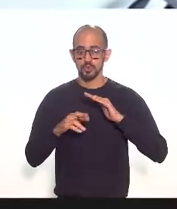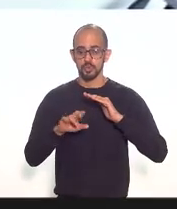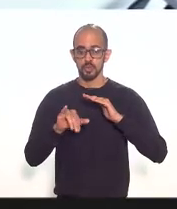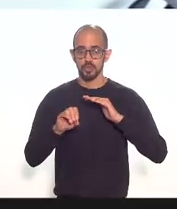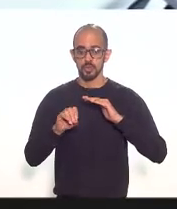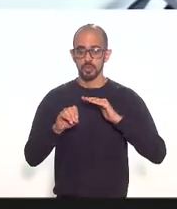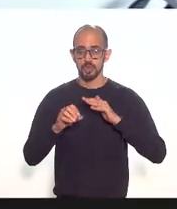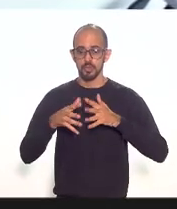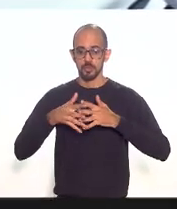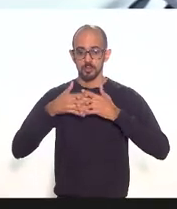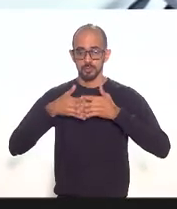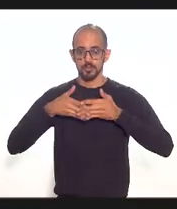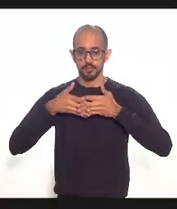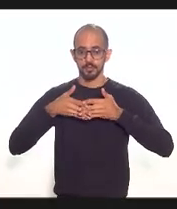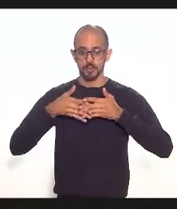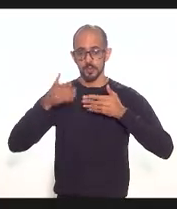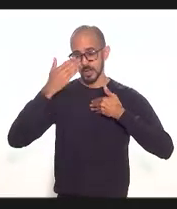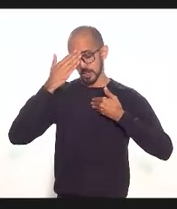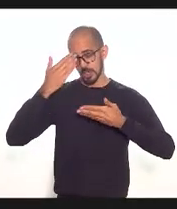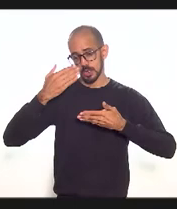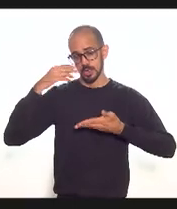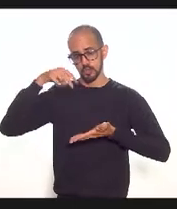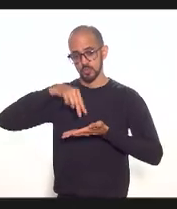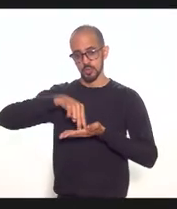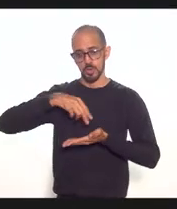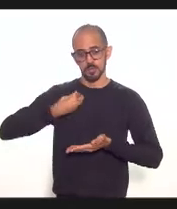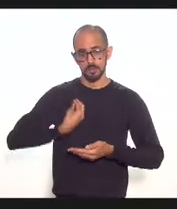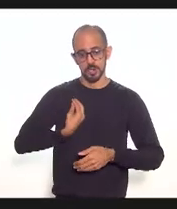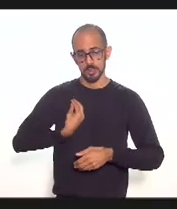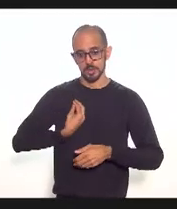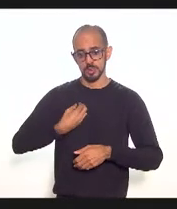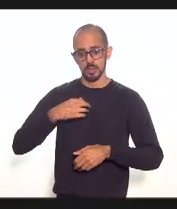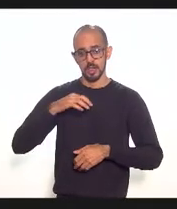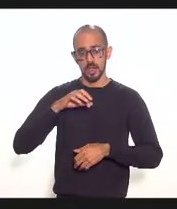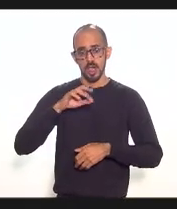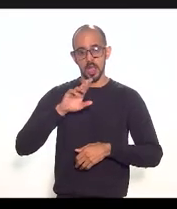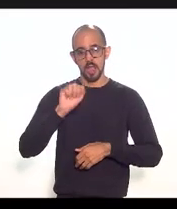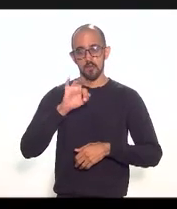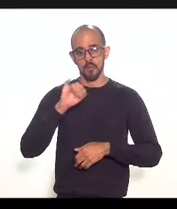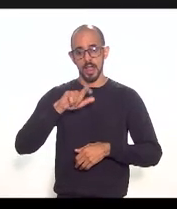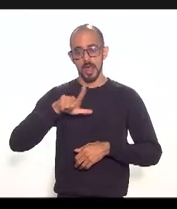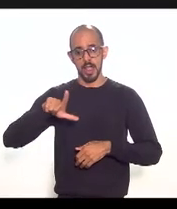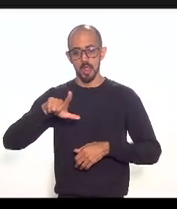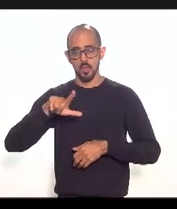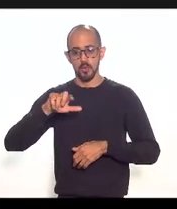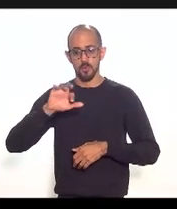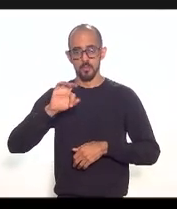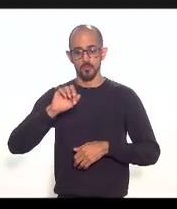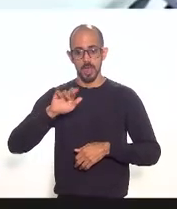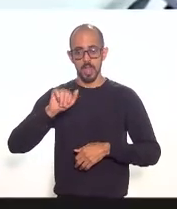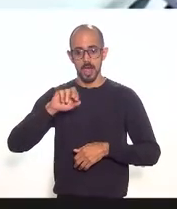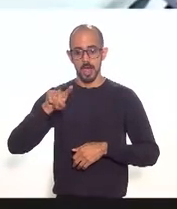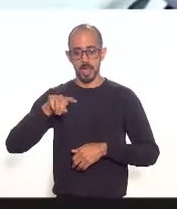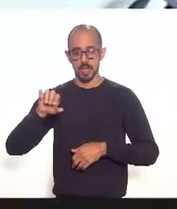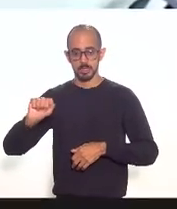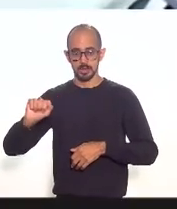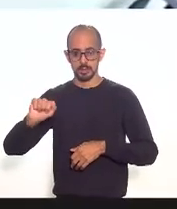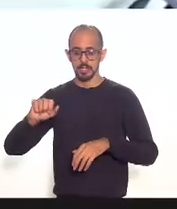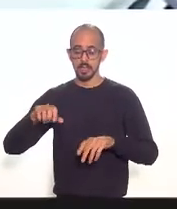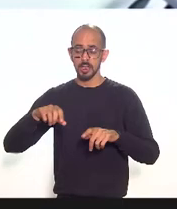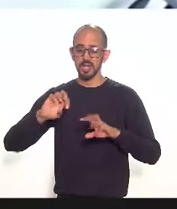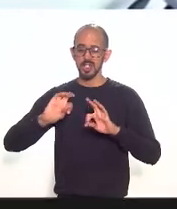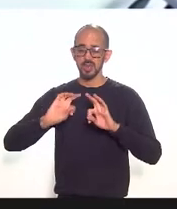agradeço fortemente a presença o senhor Rafael Ferraz e tantos outros que aqui estão e não